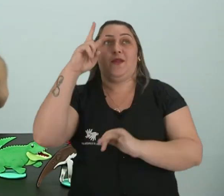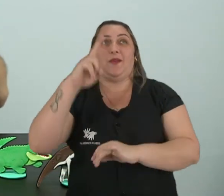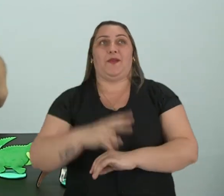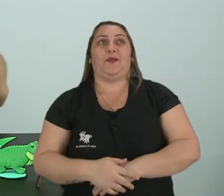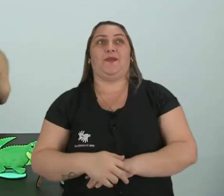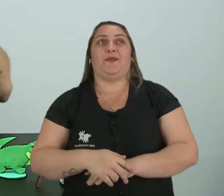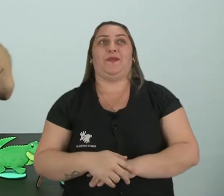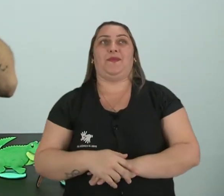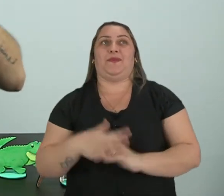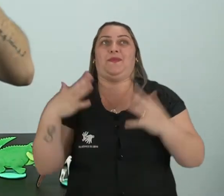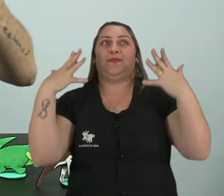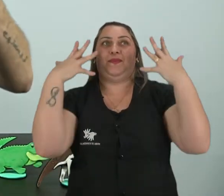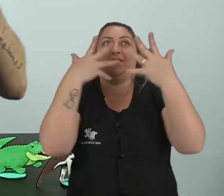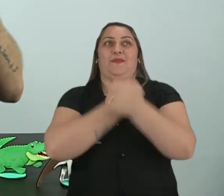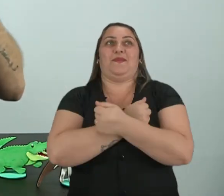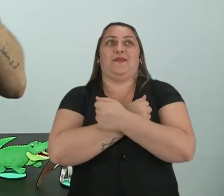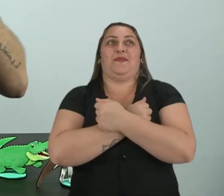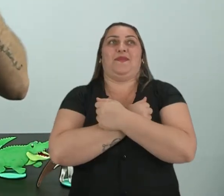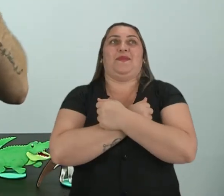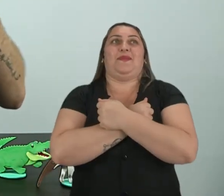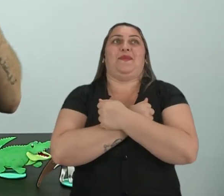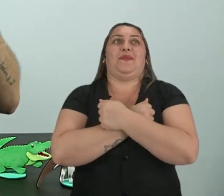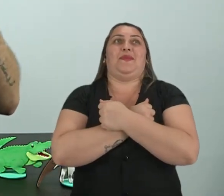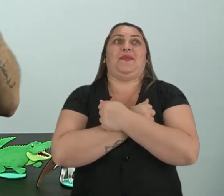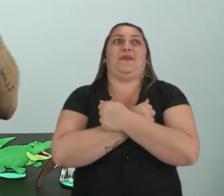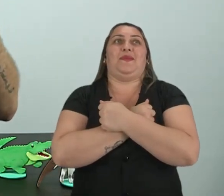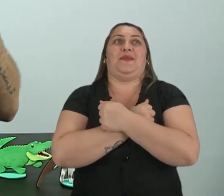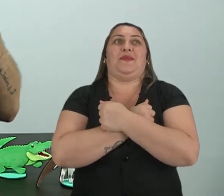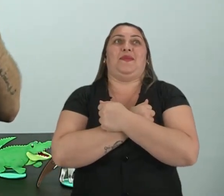mais linda, ó. É o...